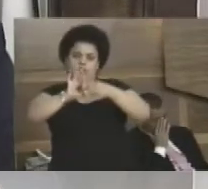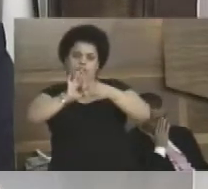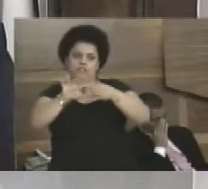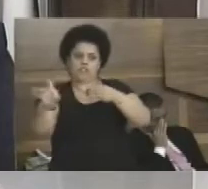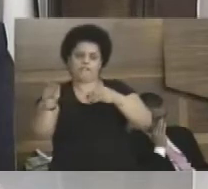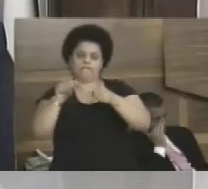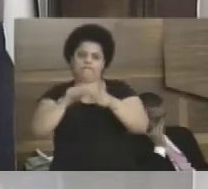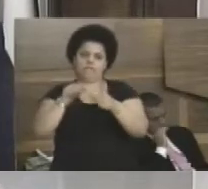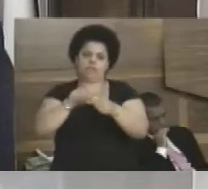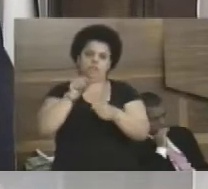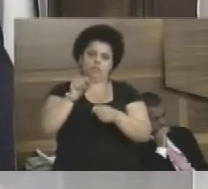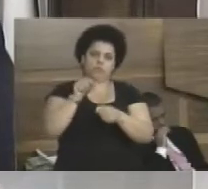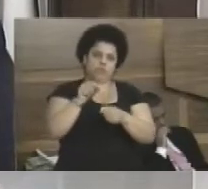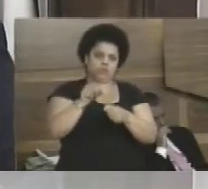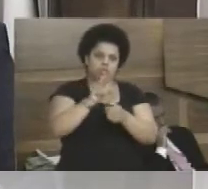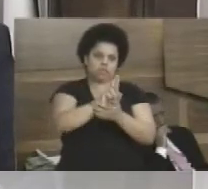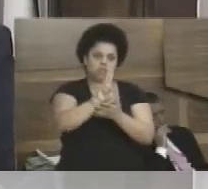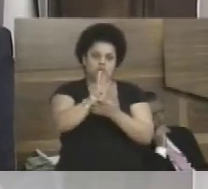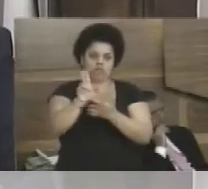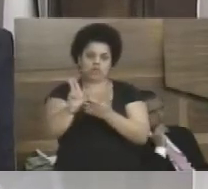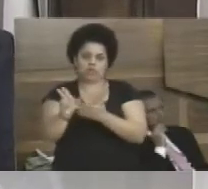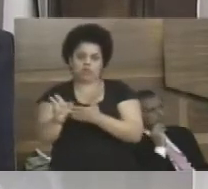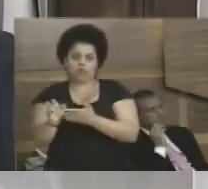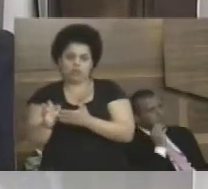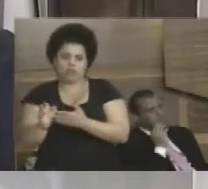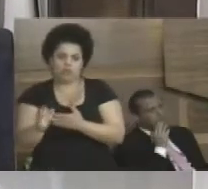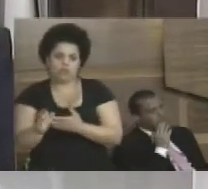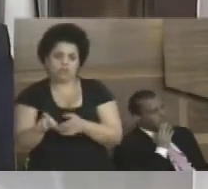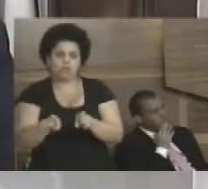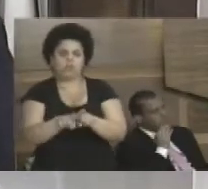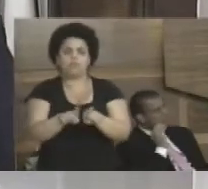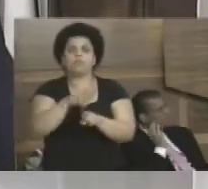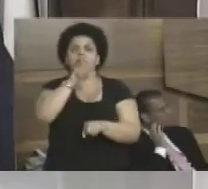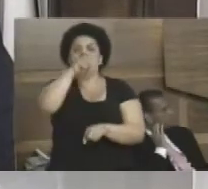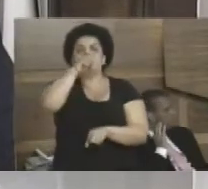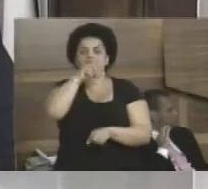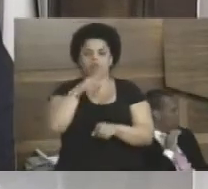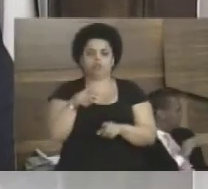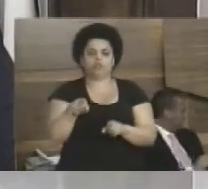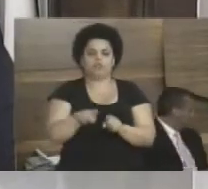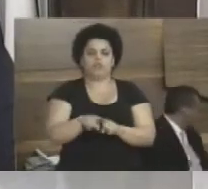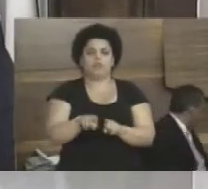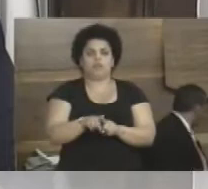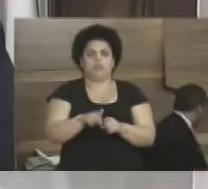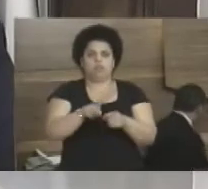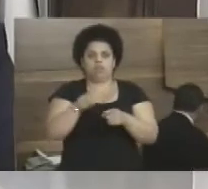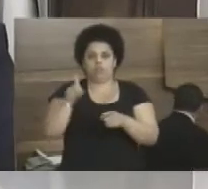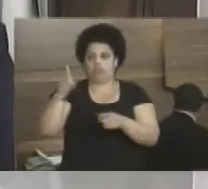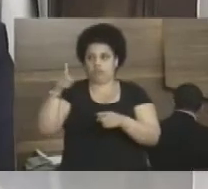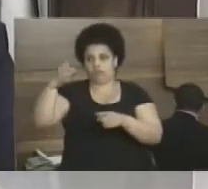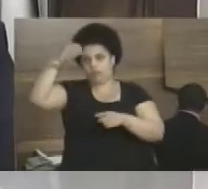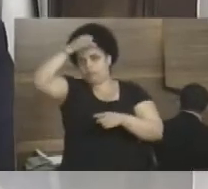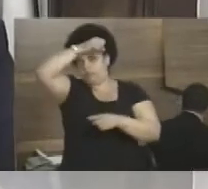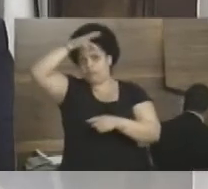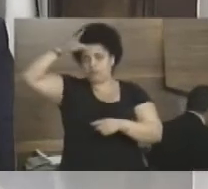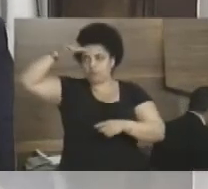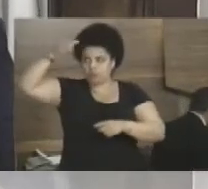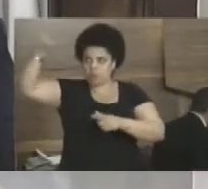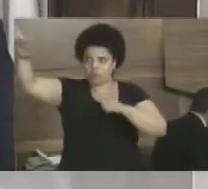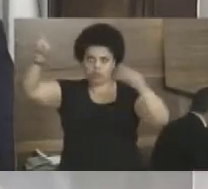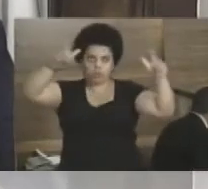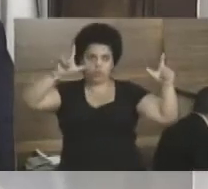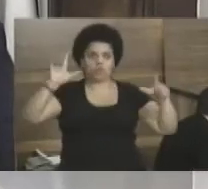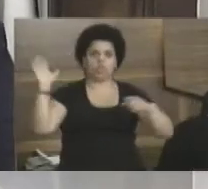faria? Os outros municípios também iriam, e o claro também, não Canindé? Os outros municípios ajudaria a gente na saúde também,